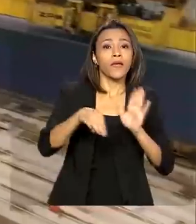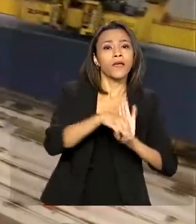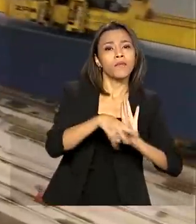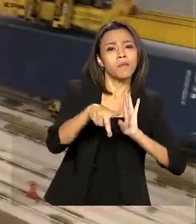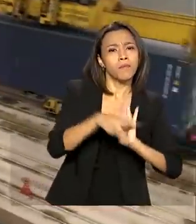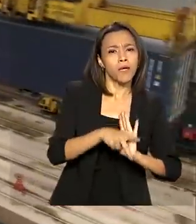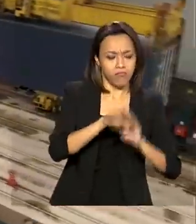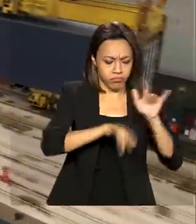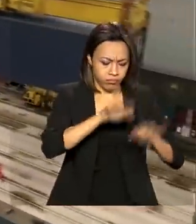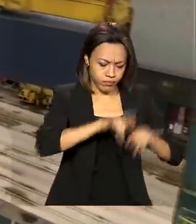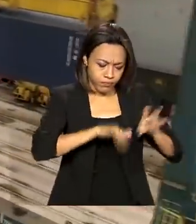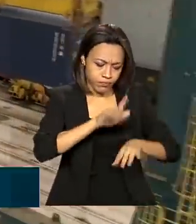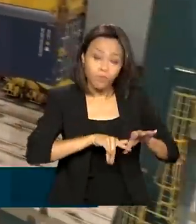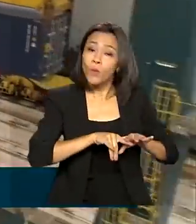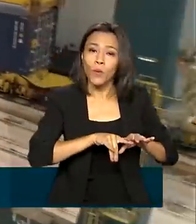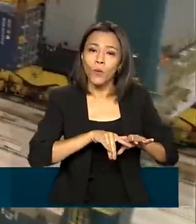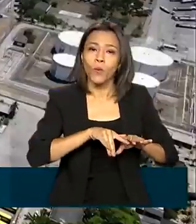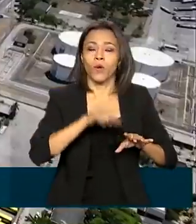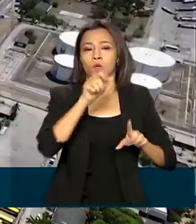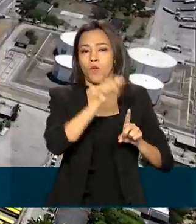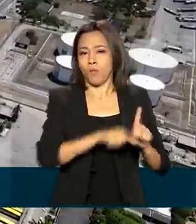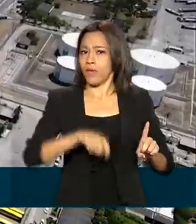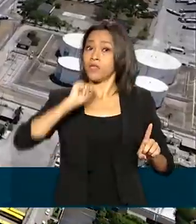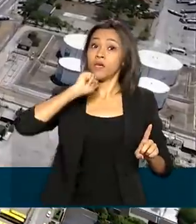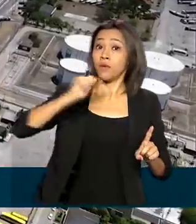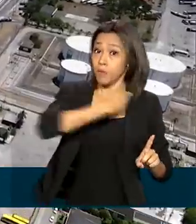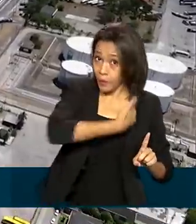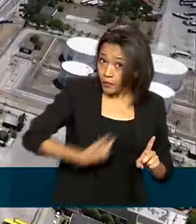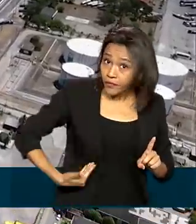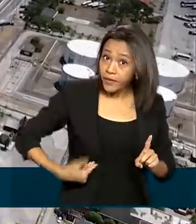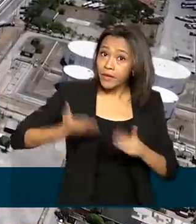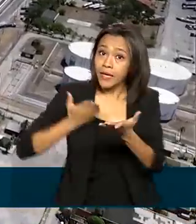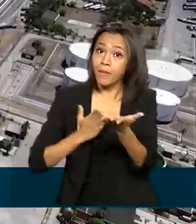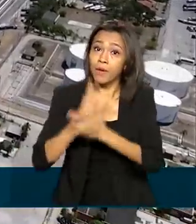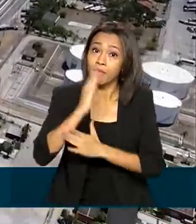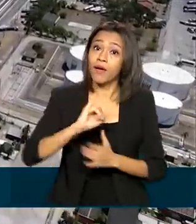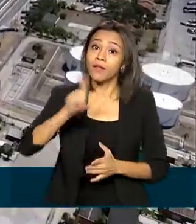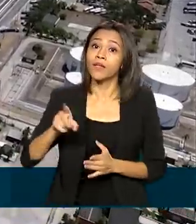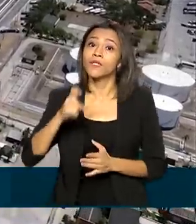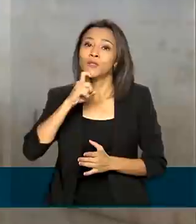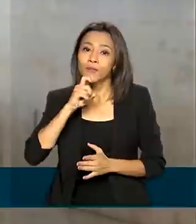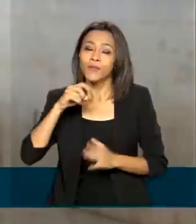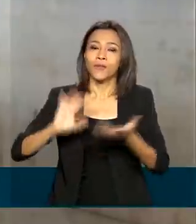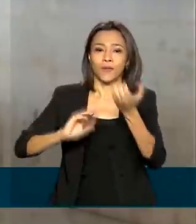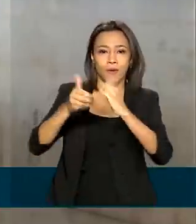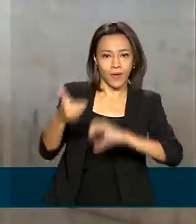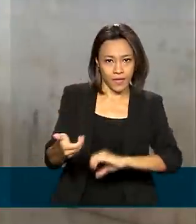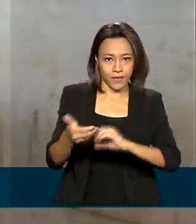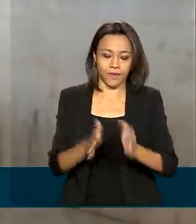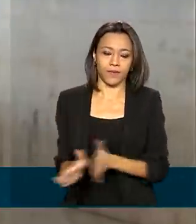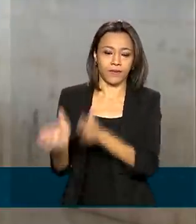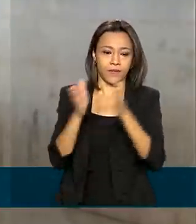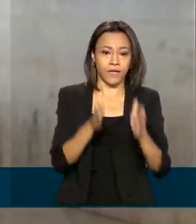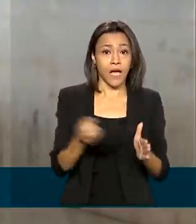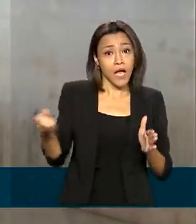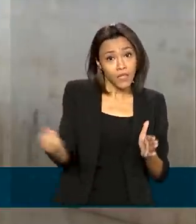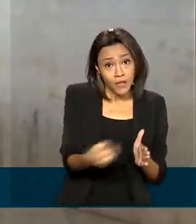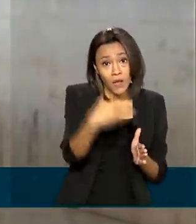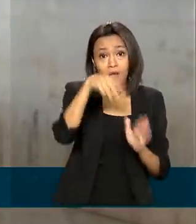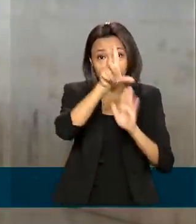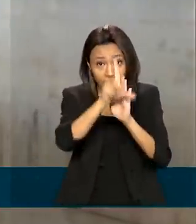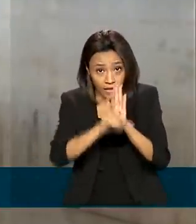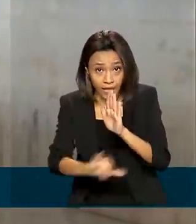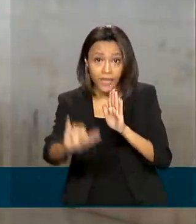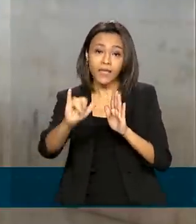foi editada em abril pelo governo e aprovada em julho pelo Congresso Nacional. A nova lei dos portos